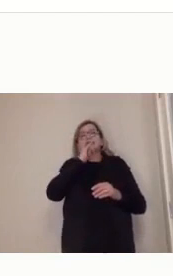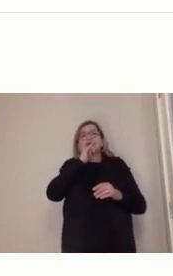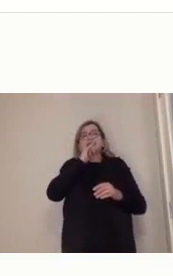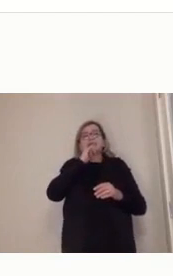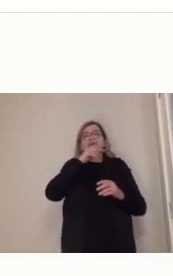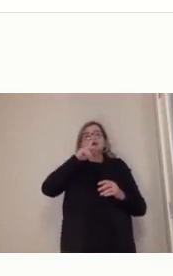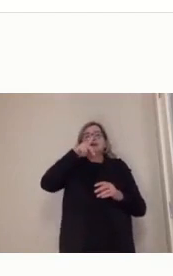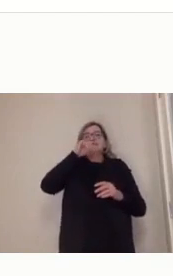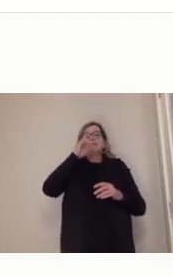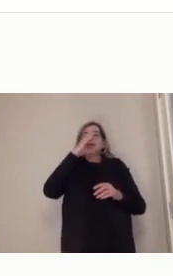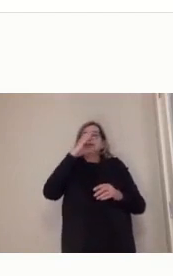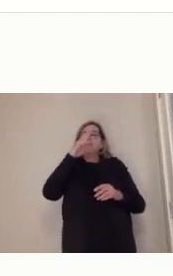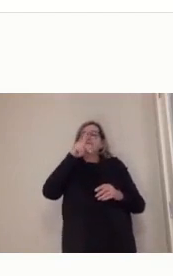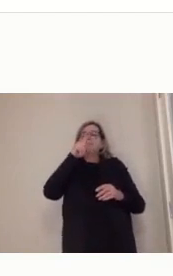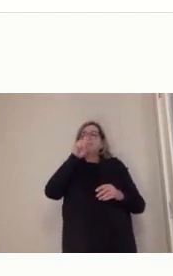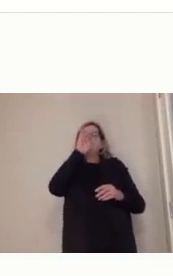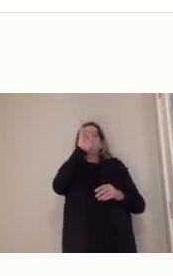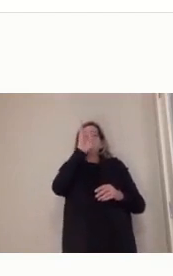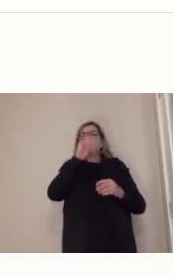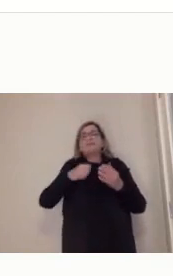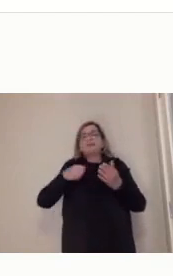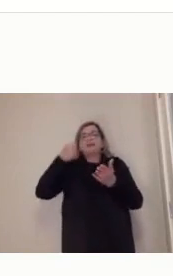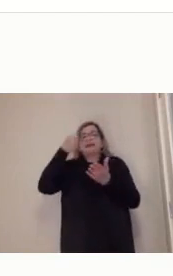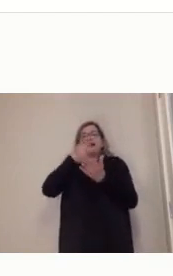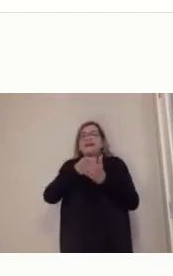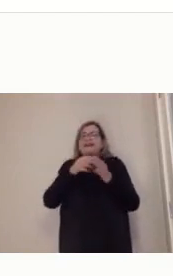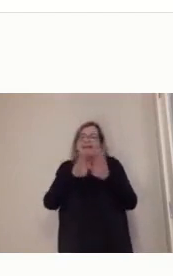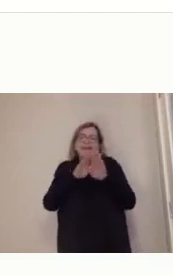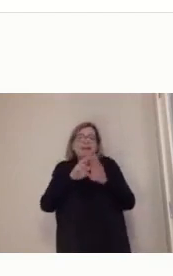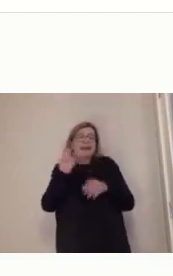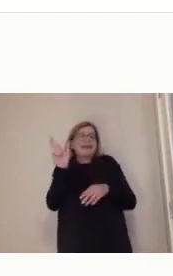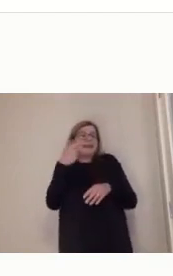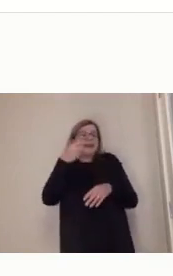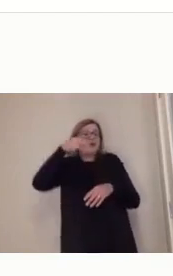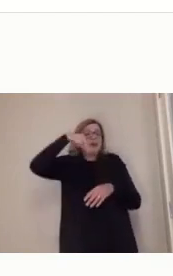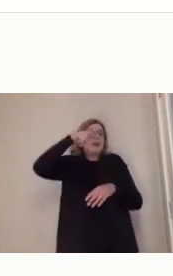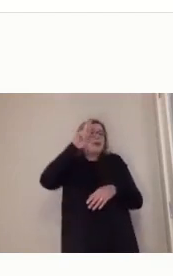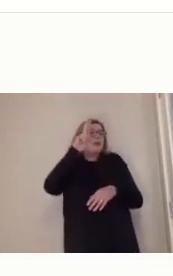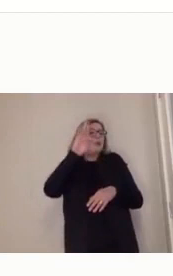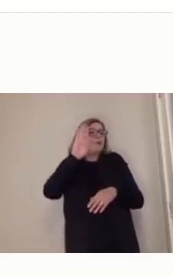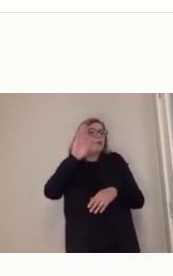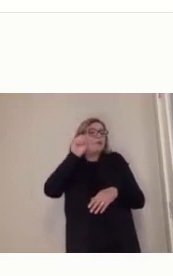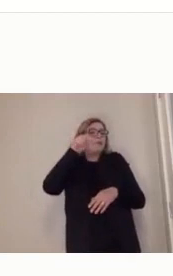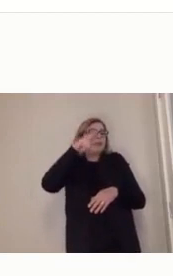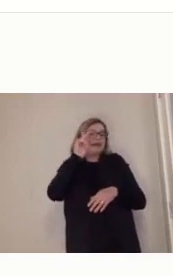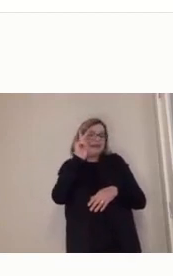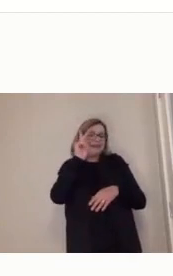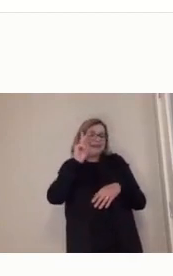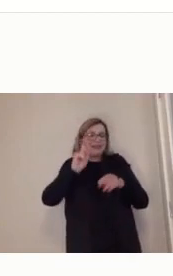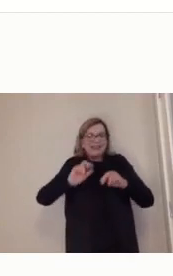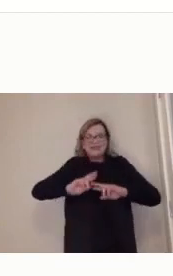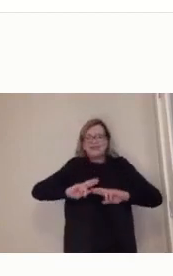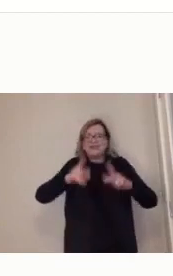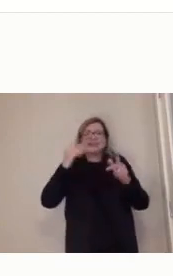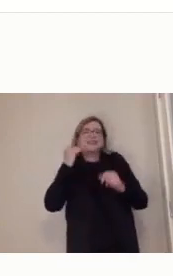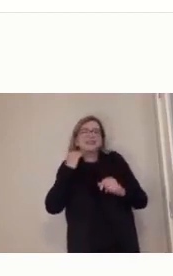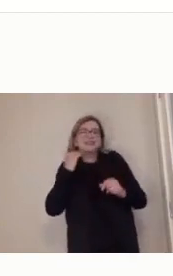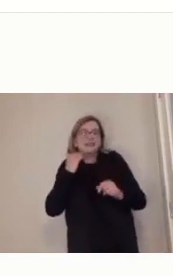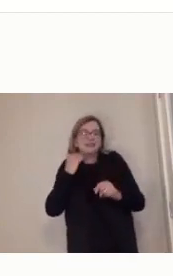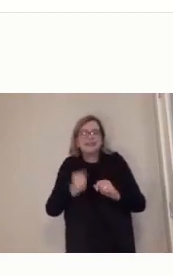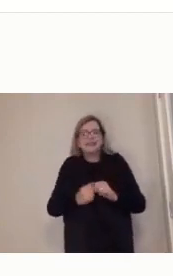vai fazer com que a gente avance mais ainda na internet das coisas, então ela vai trazer para a gente bastante